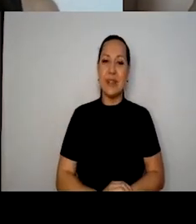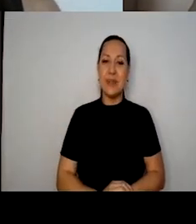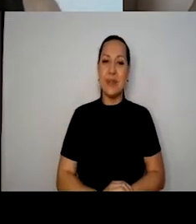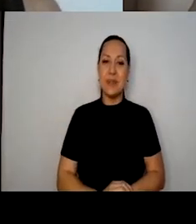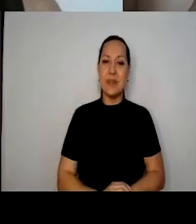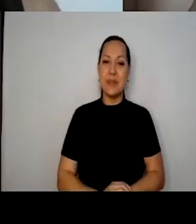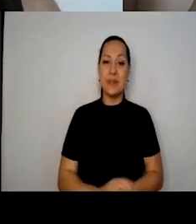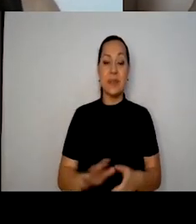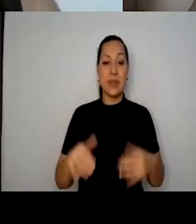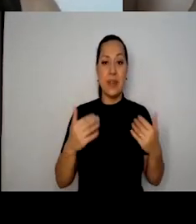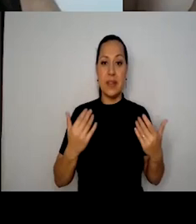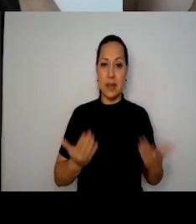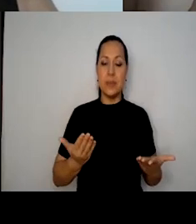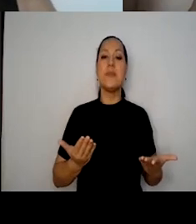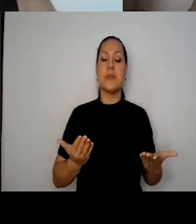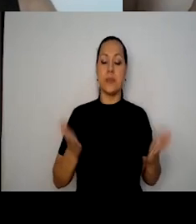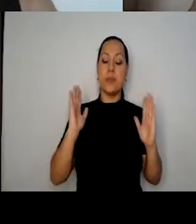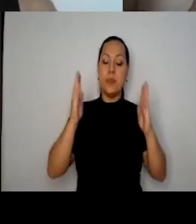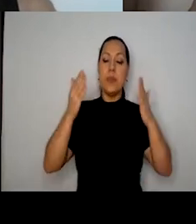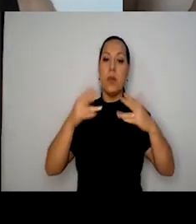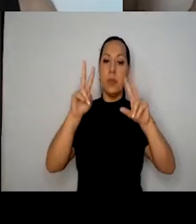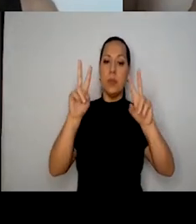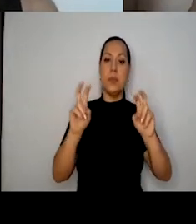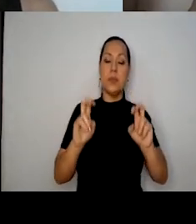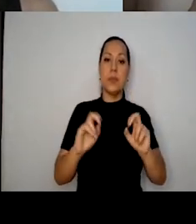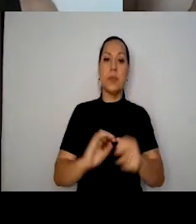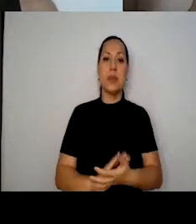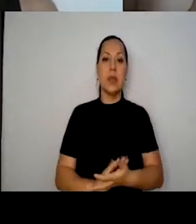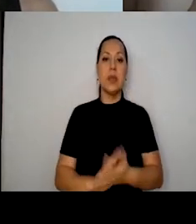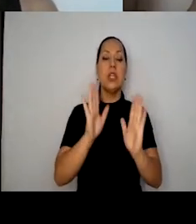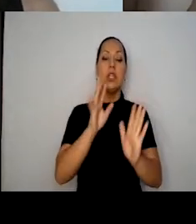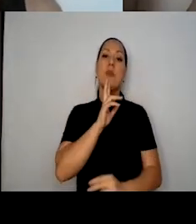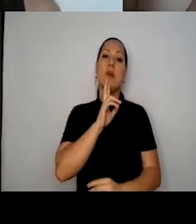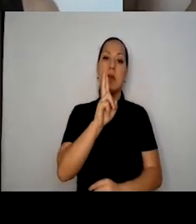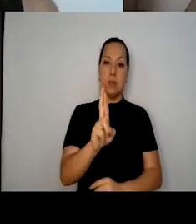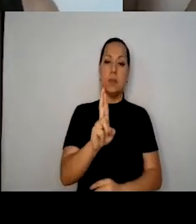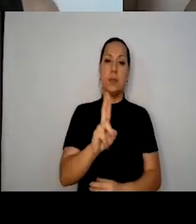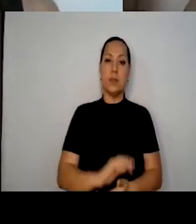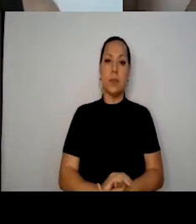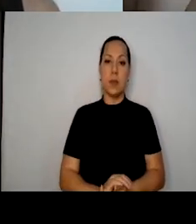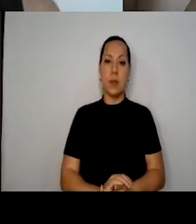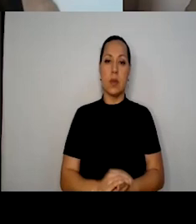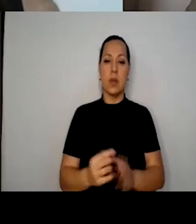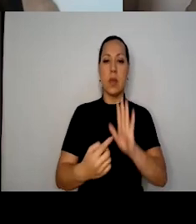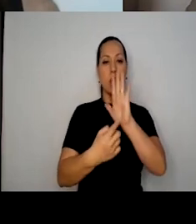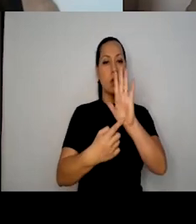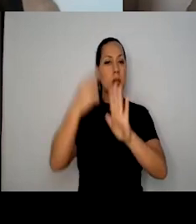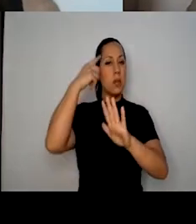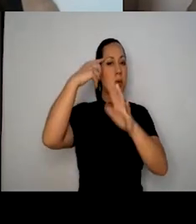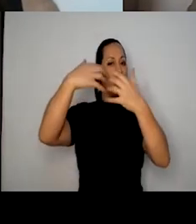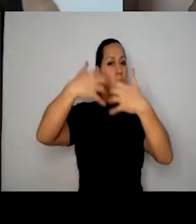Então, voltando aqui, e já respondendo, trazendo uma reflexão também,